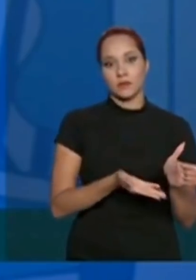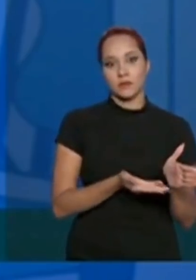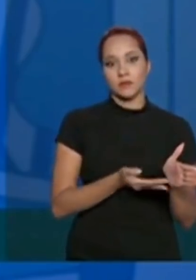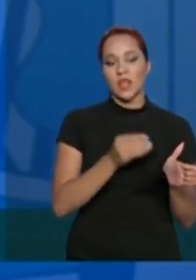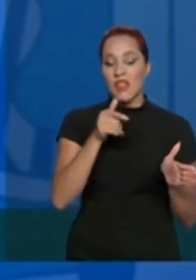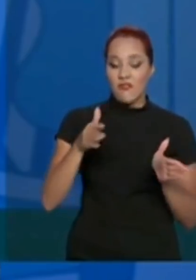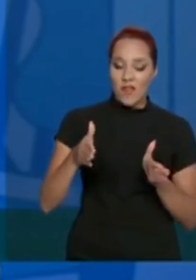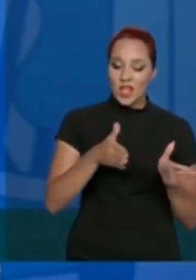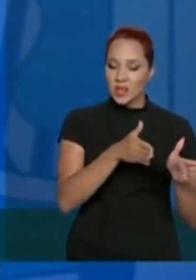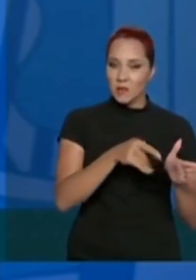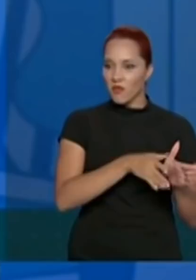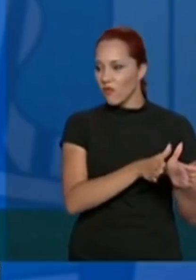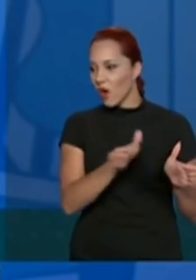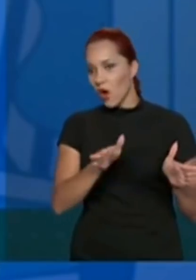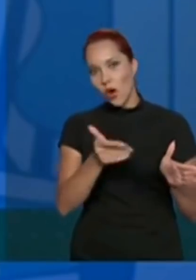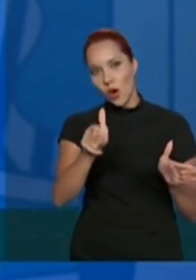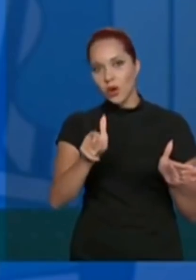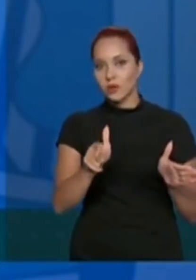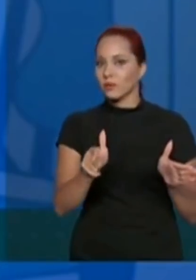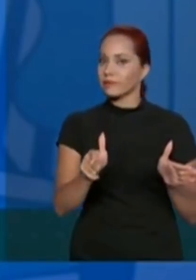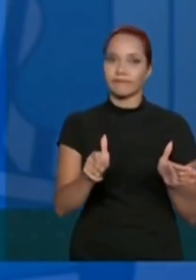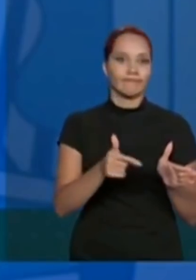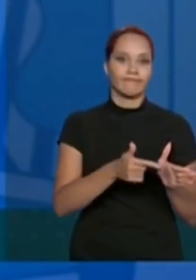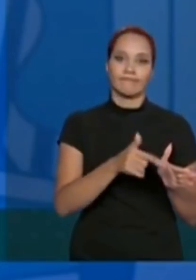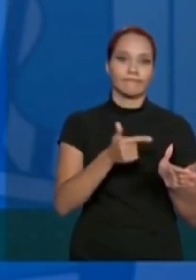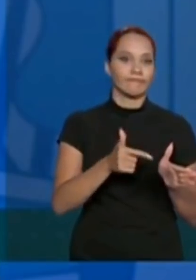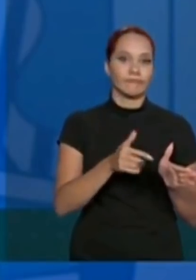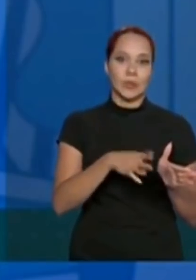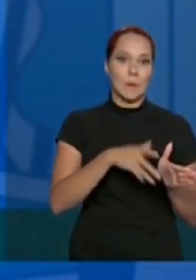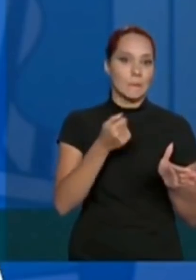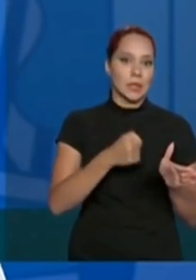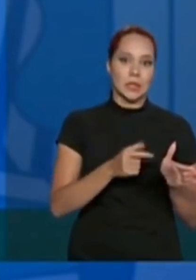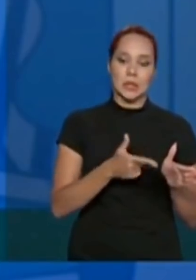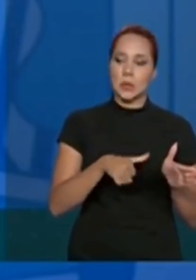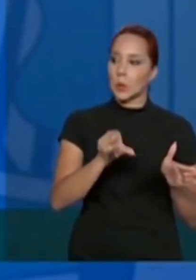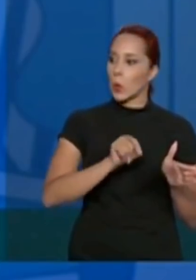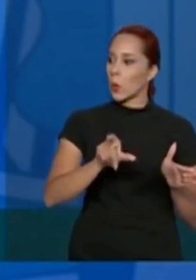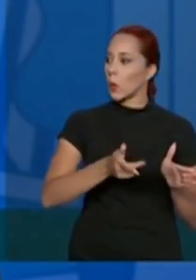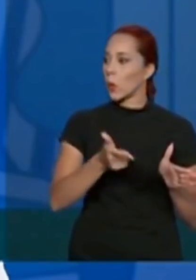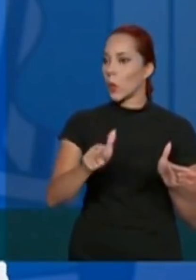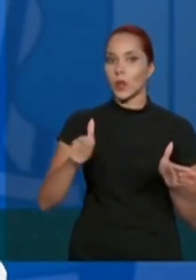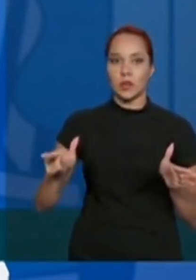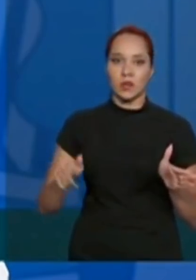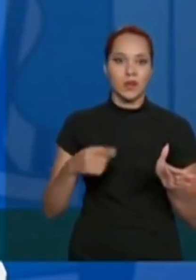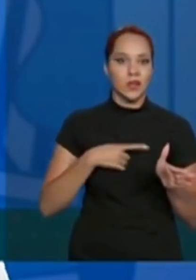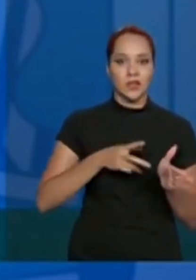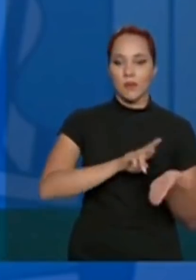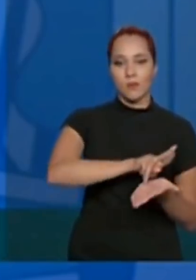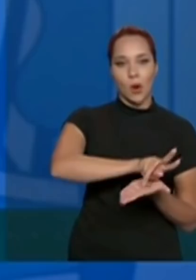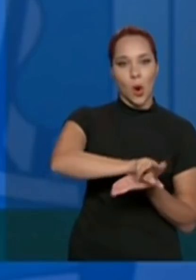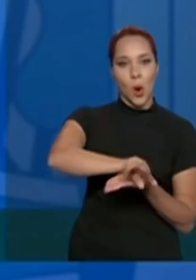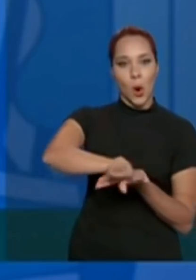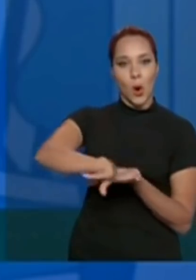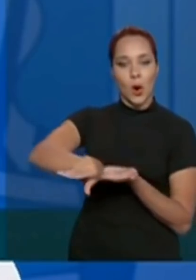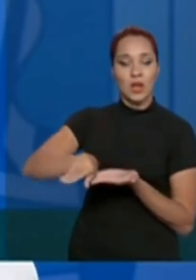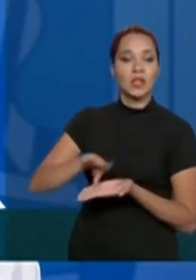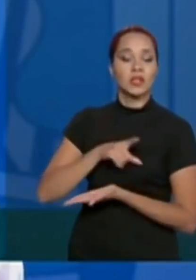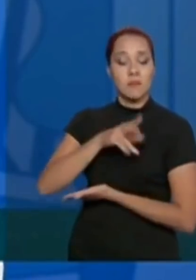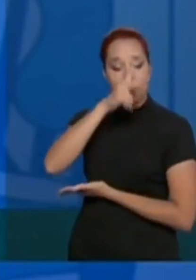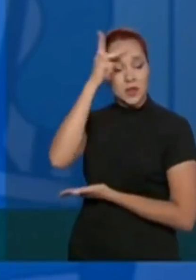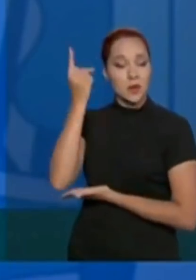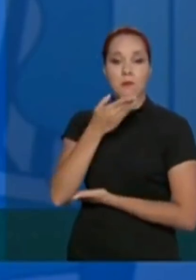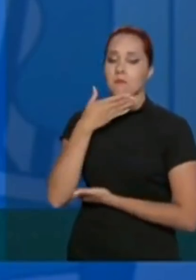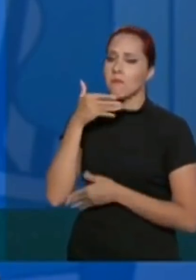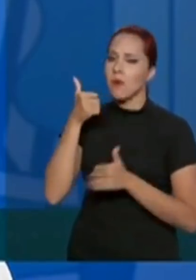Fora desse caminho, temos que, tem que achar alternativas, e tem muitas alternativas, gente muito boa,